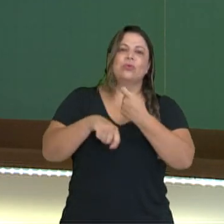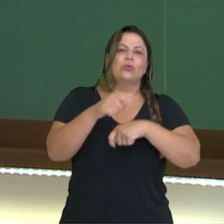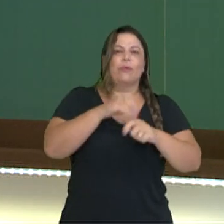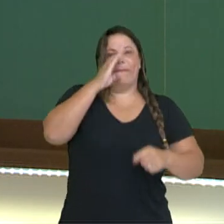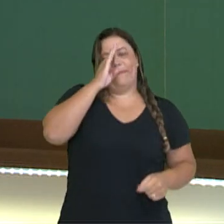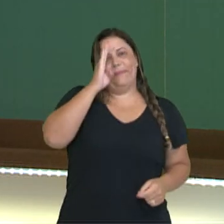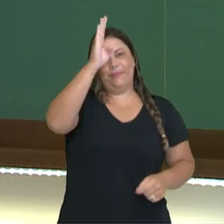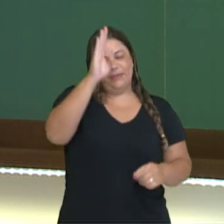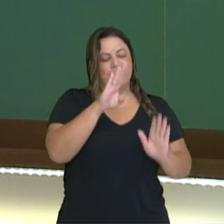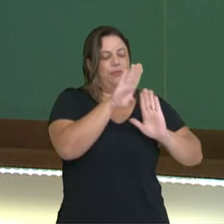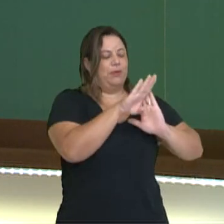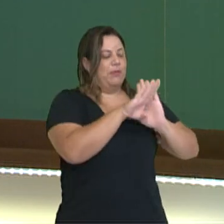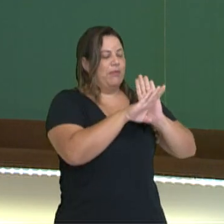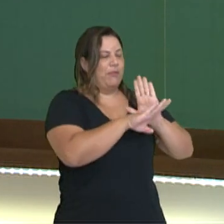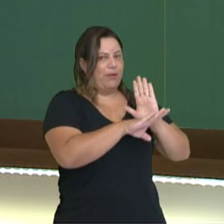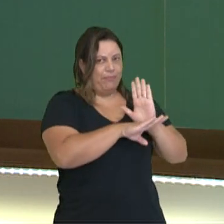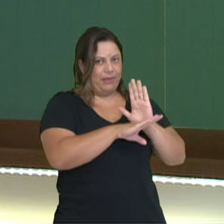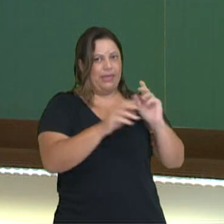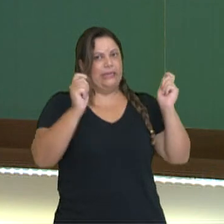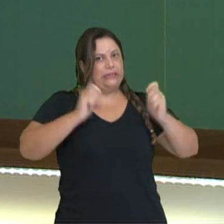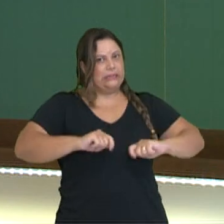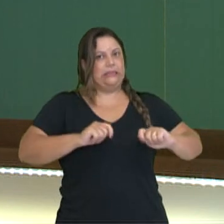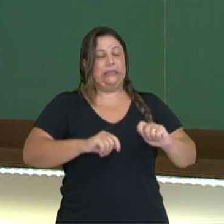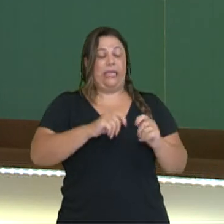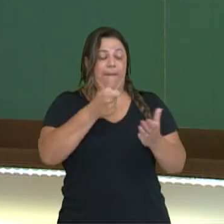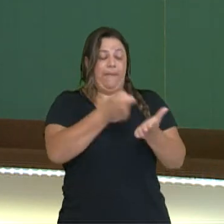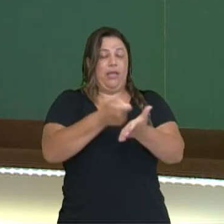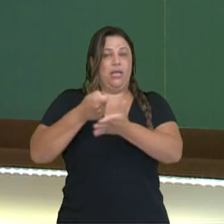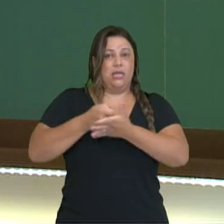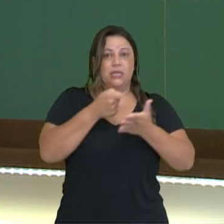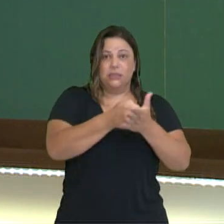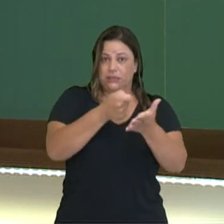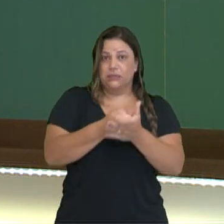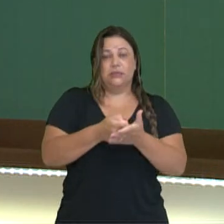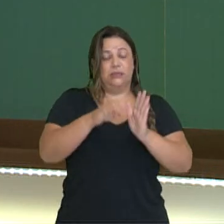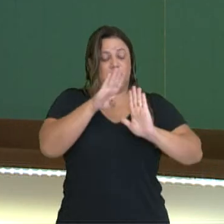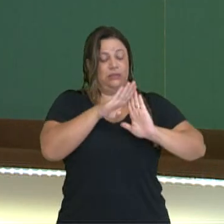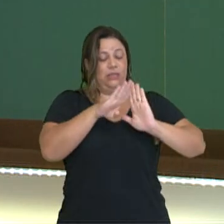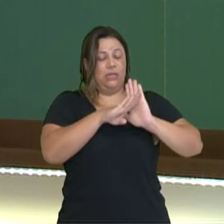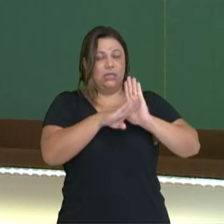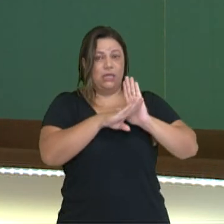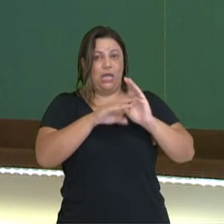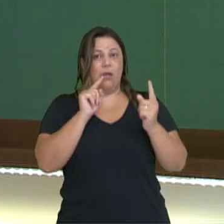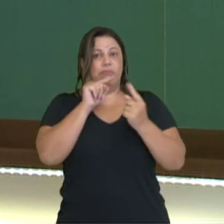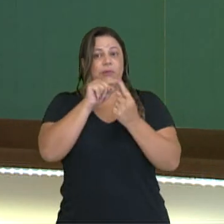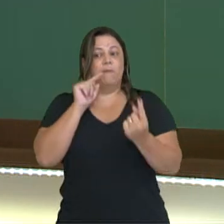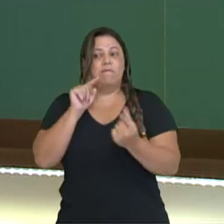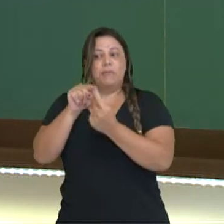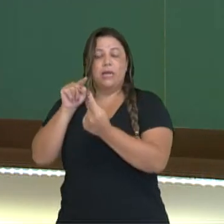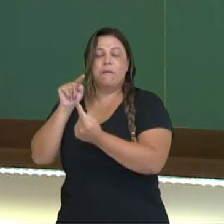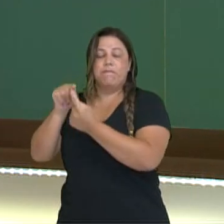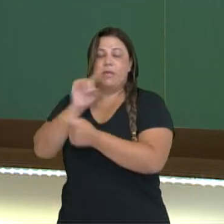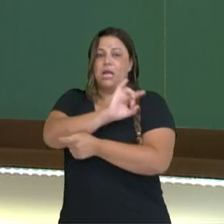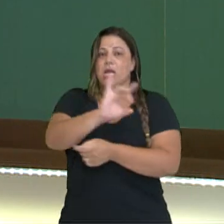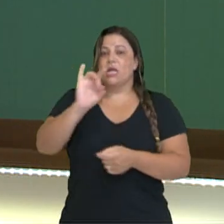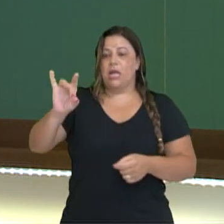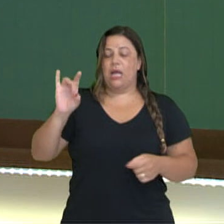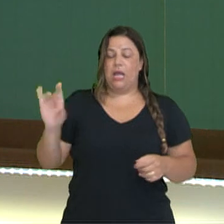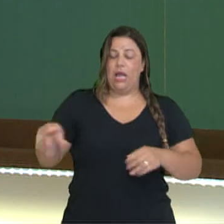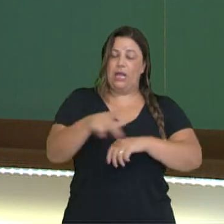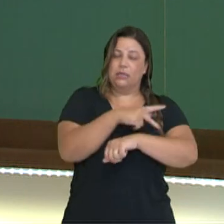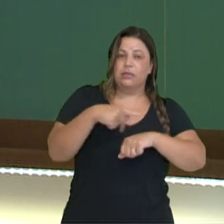faz tabelas que estabelecem critérios nos quais se identificam itens que cada país está se